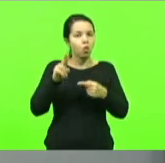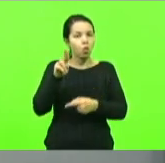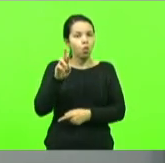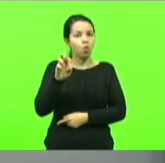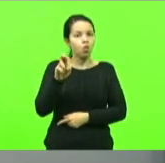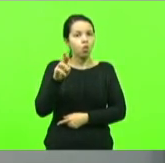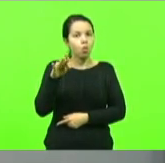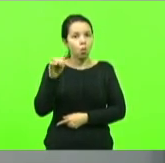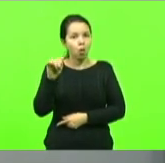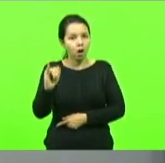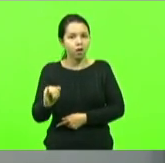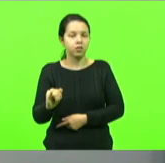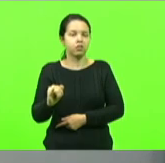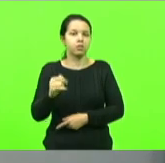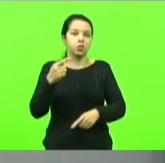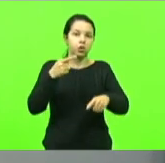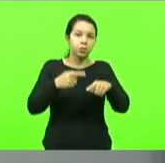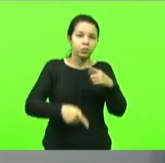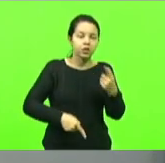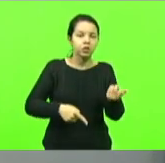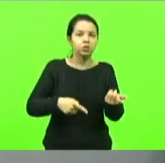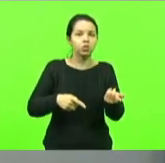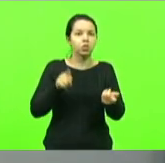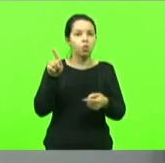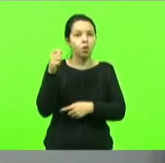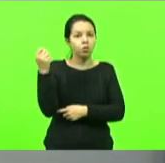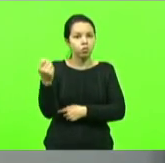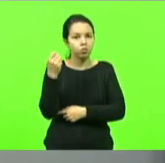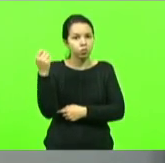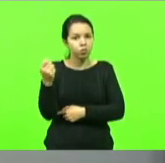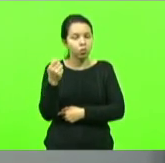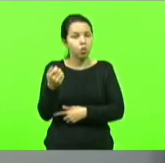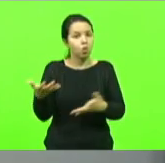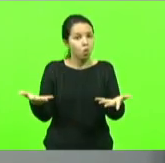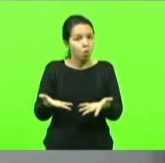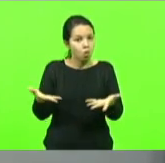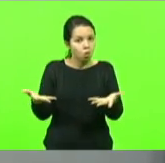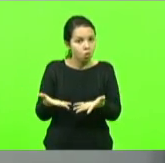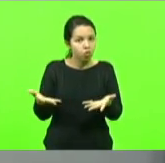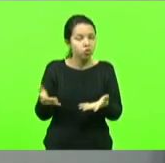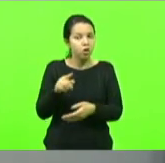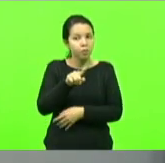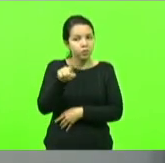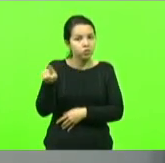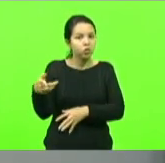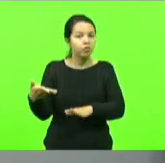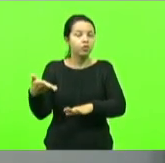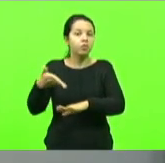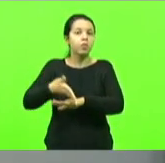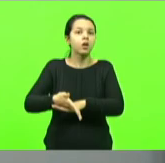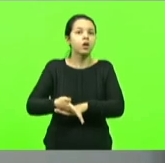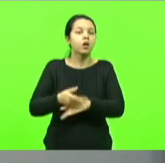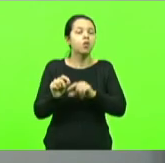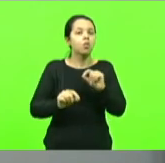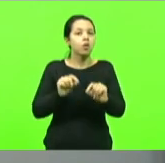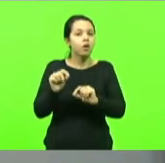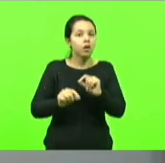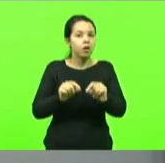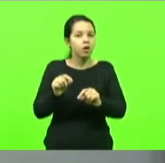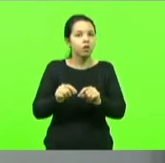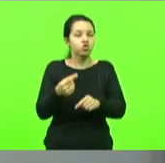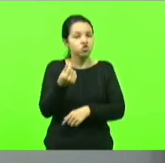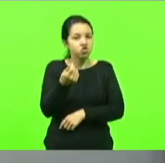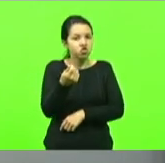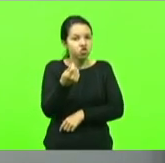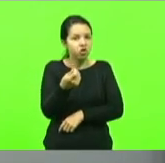proibido no Rio Grande do Sul e aqui essa gente veio pra cá pra apostar dinheiro pra levar criança